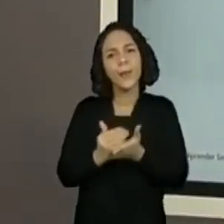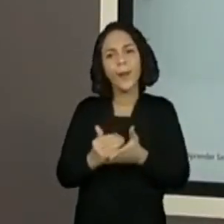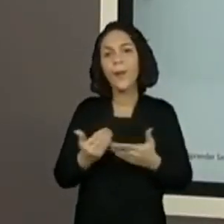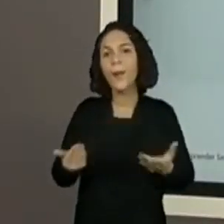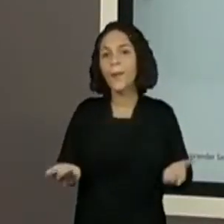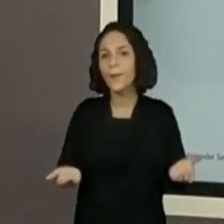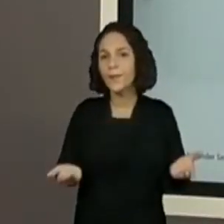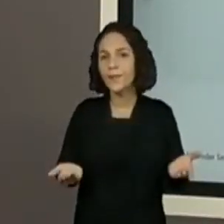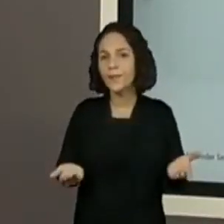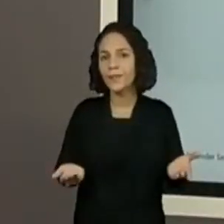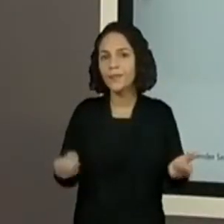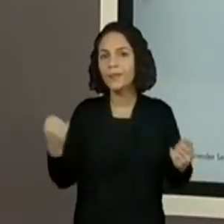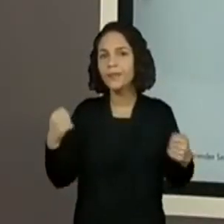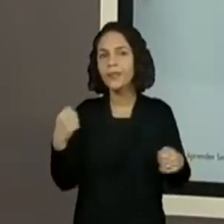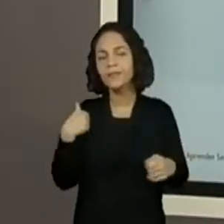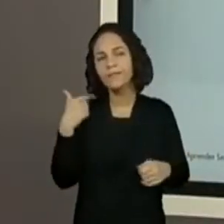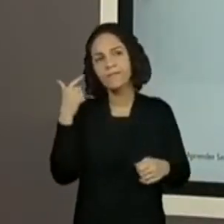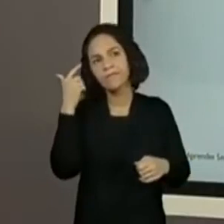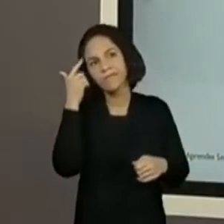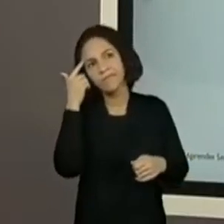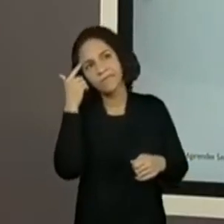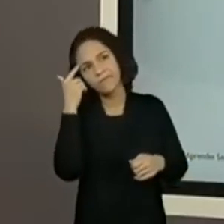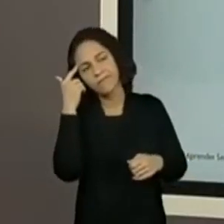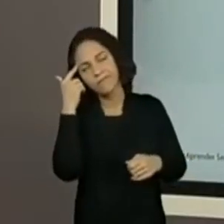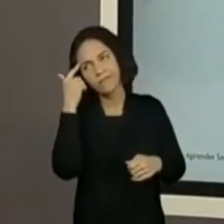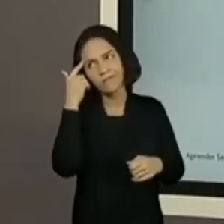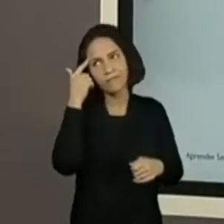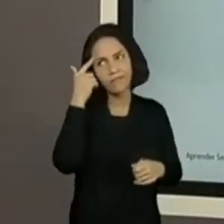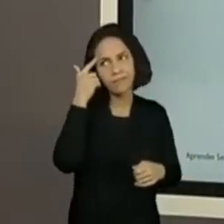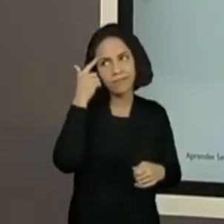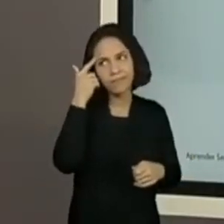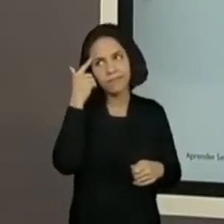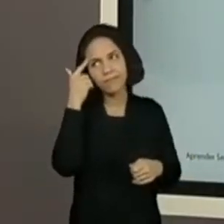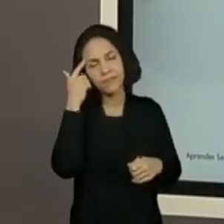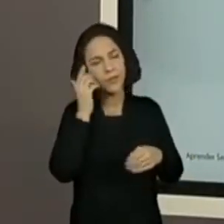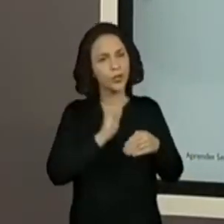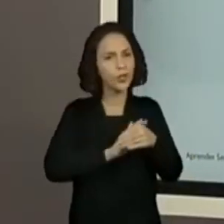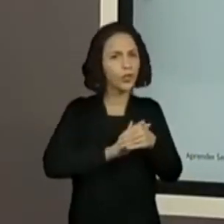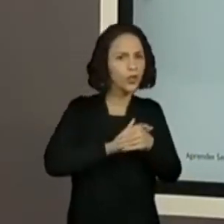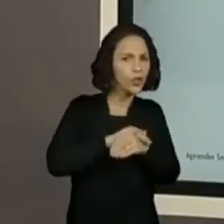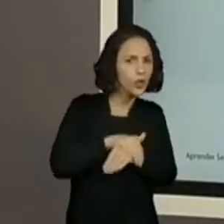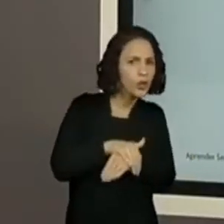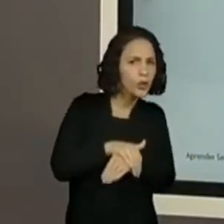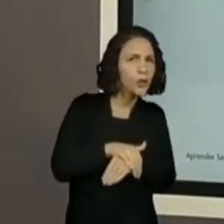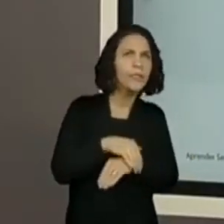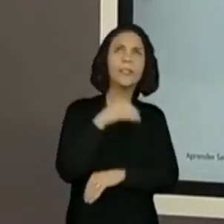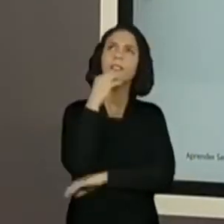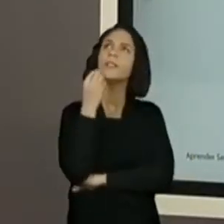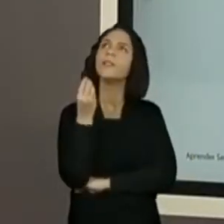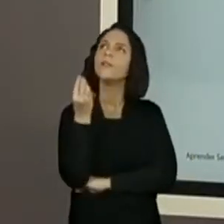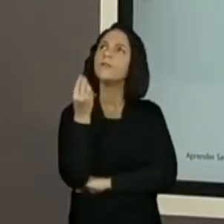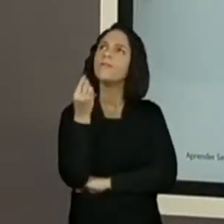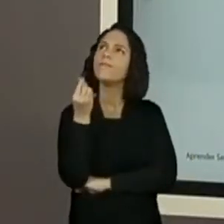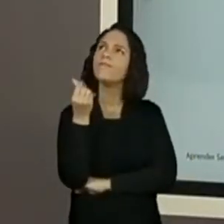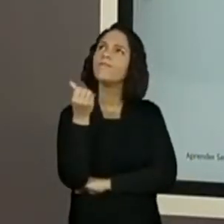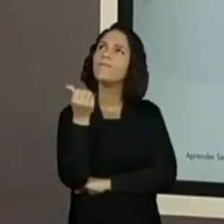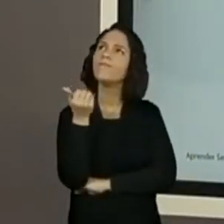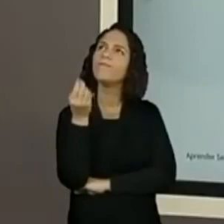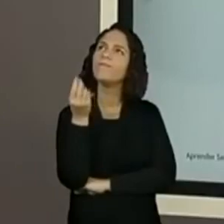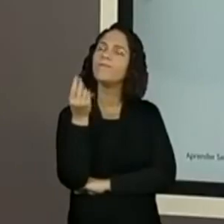Preciso partir para algum ponto. Ó. Noite. O G. No.